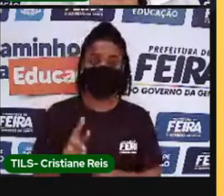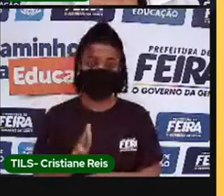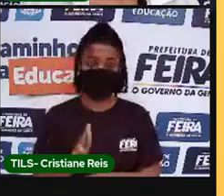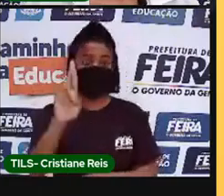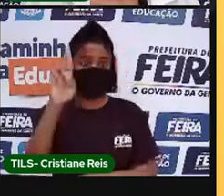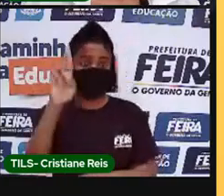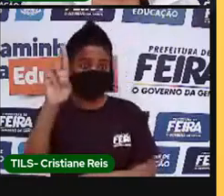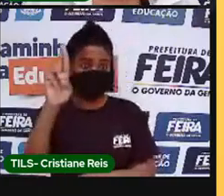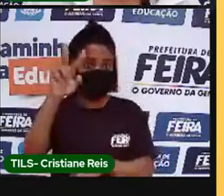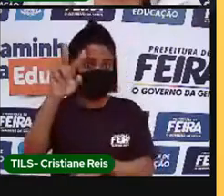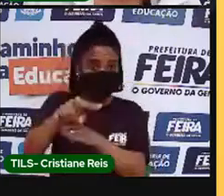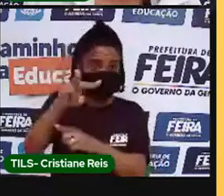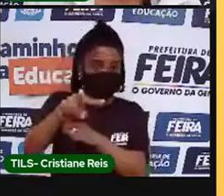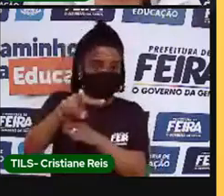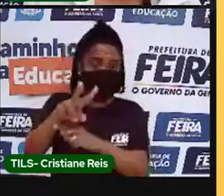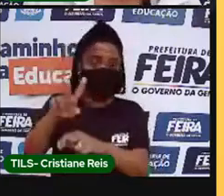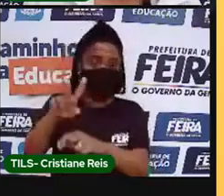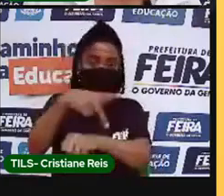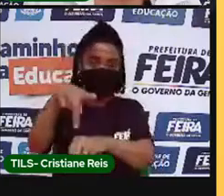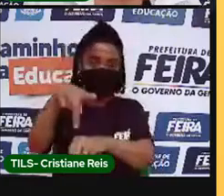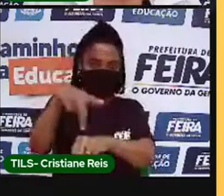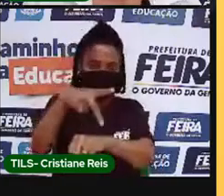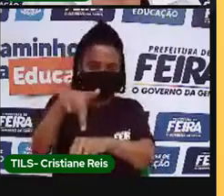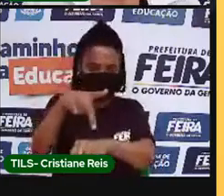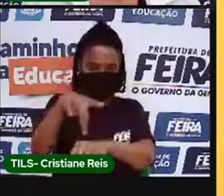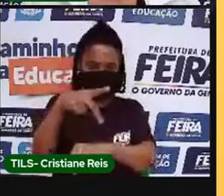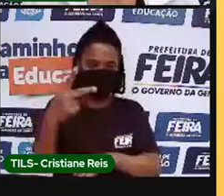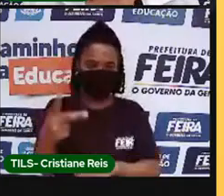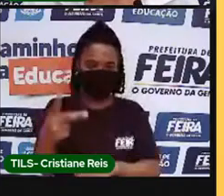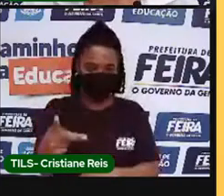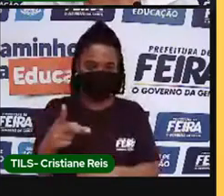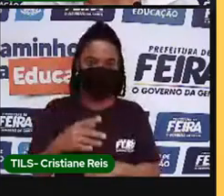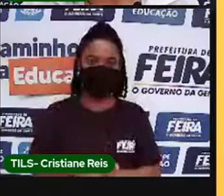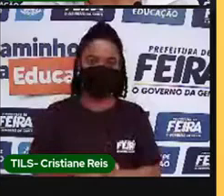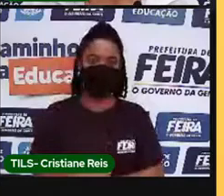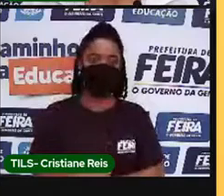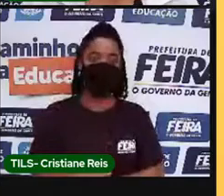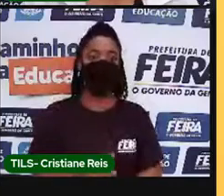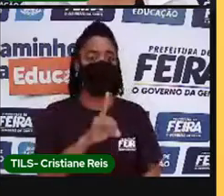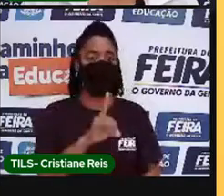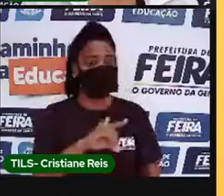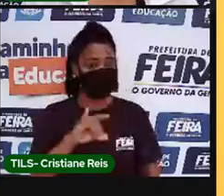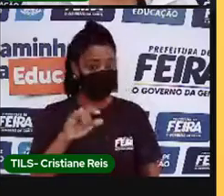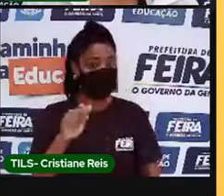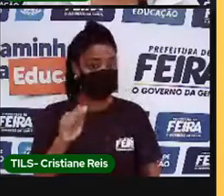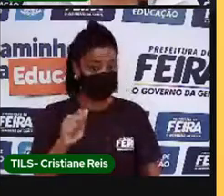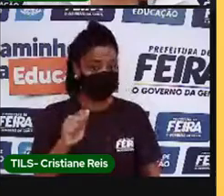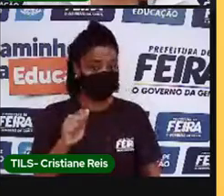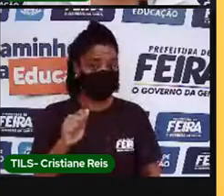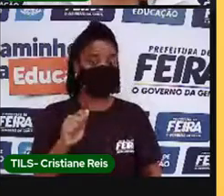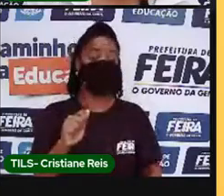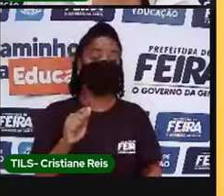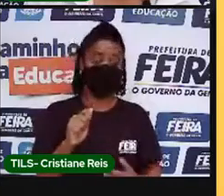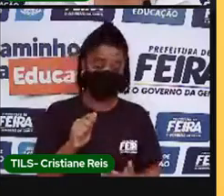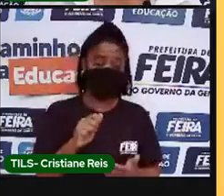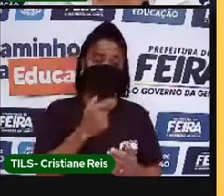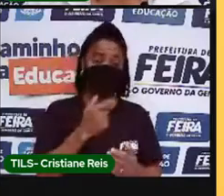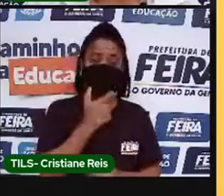E no mês de maio, 2nd Sunday e meio, 2nd domingo de maio,